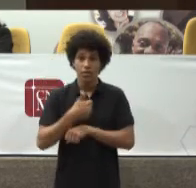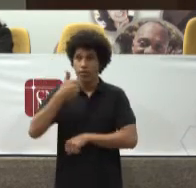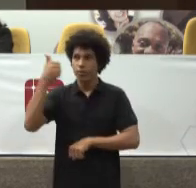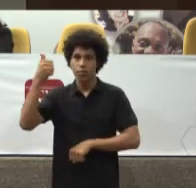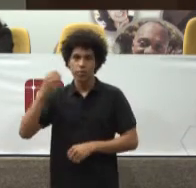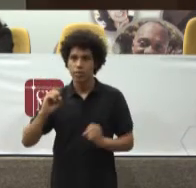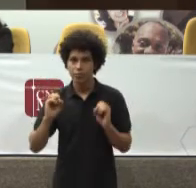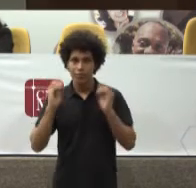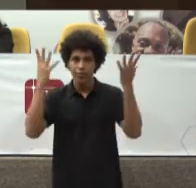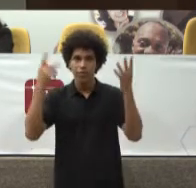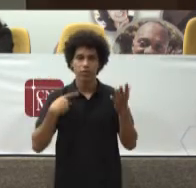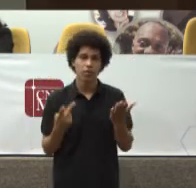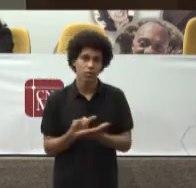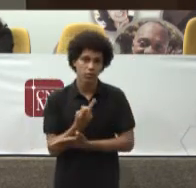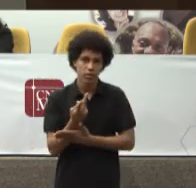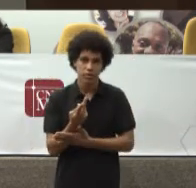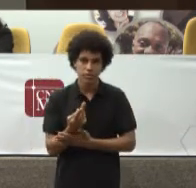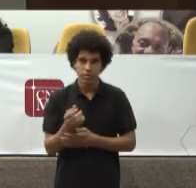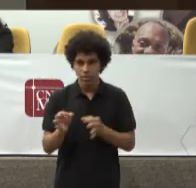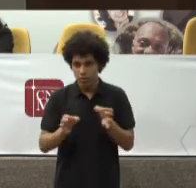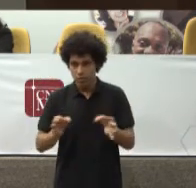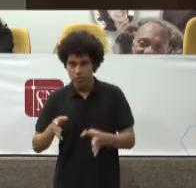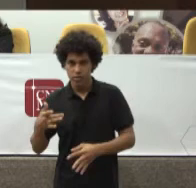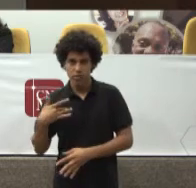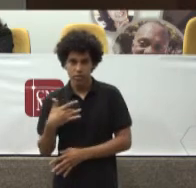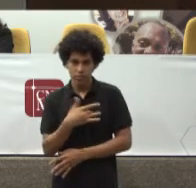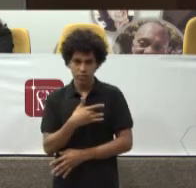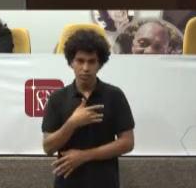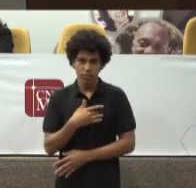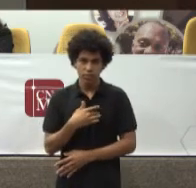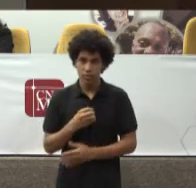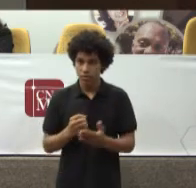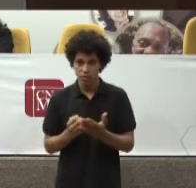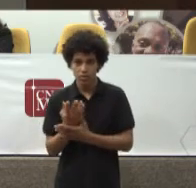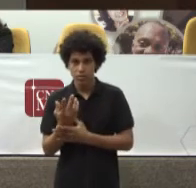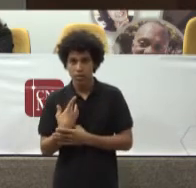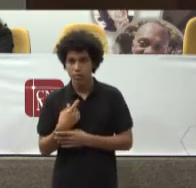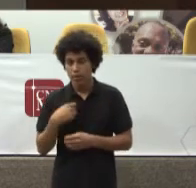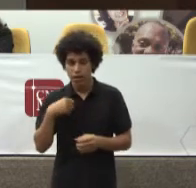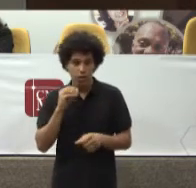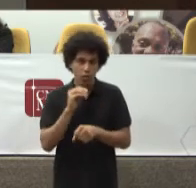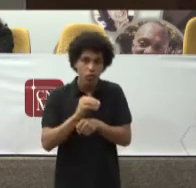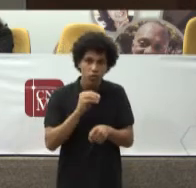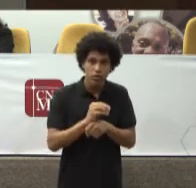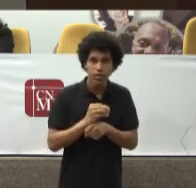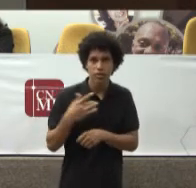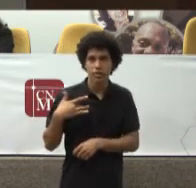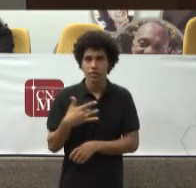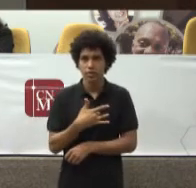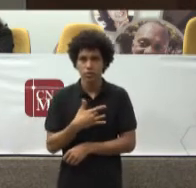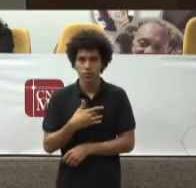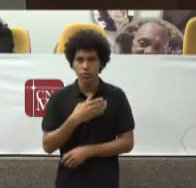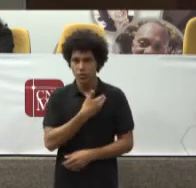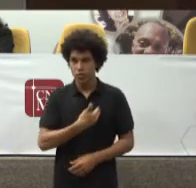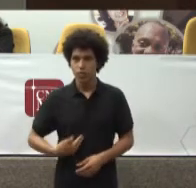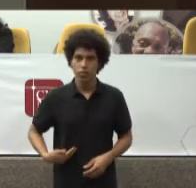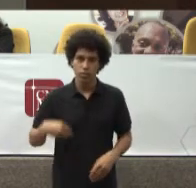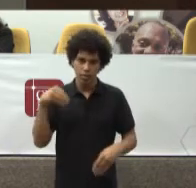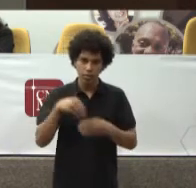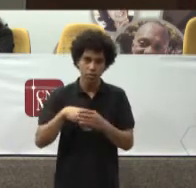a organização Mundial de saúde Realizou Para tratar Da saúde Pública No mundo Fizeram